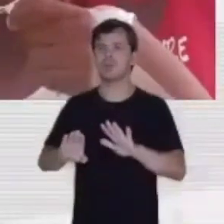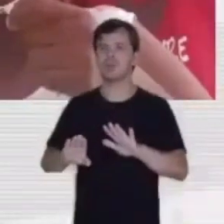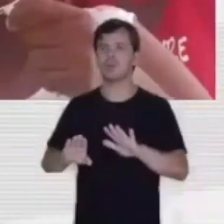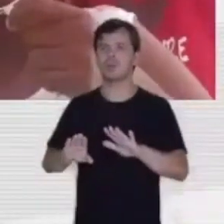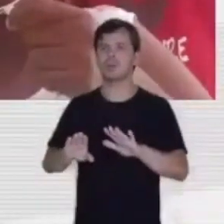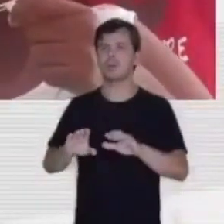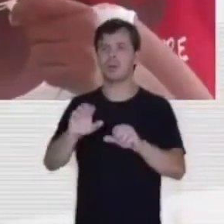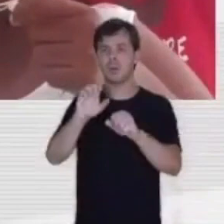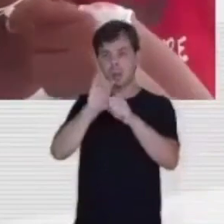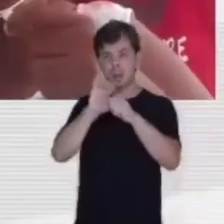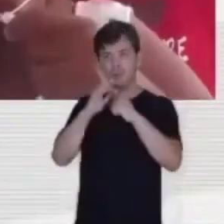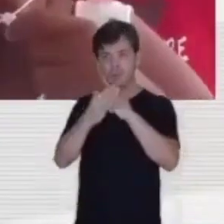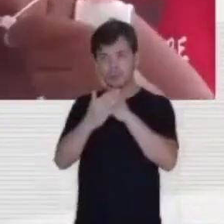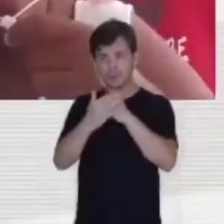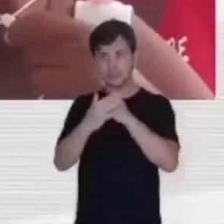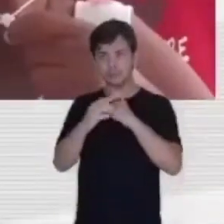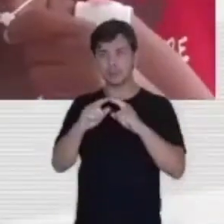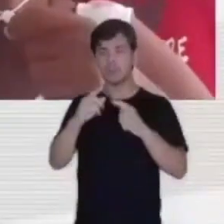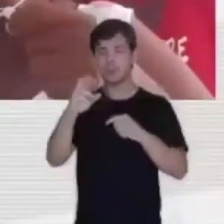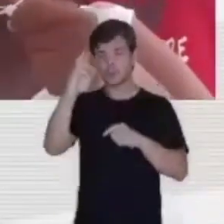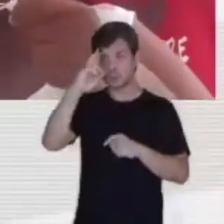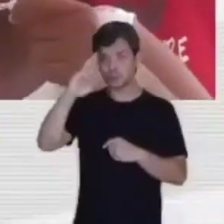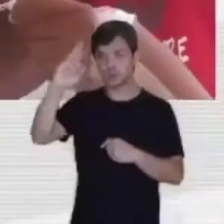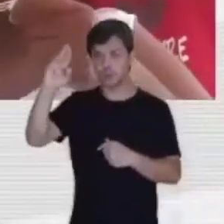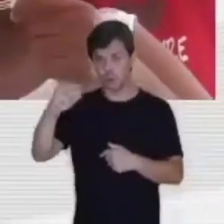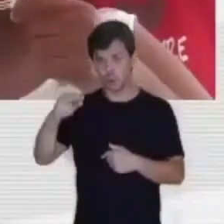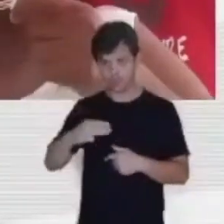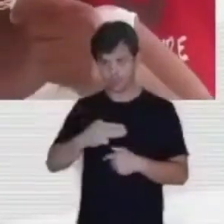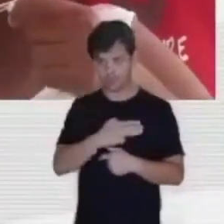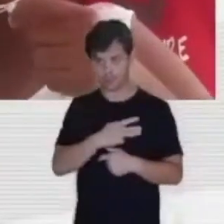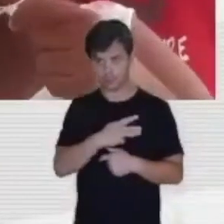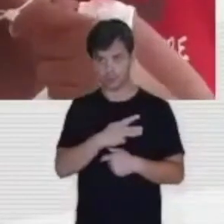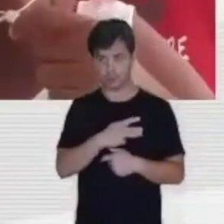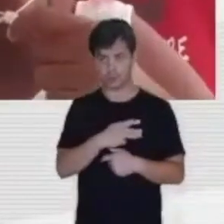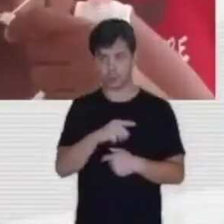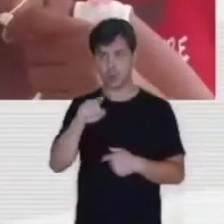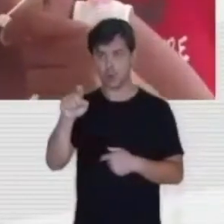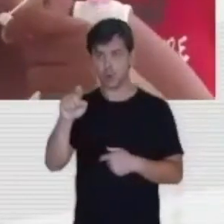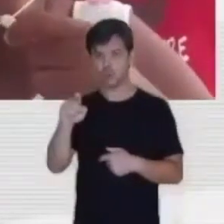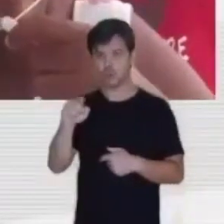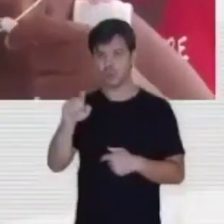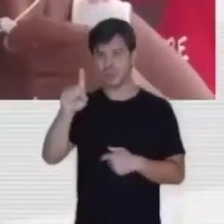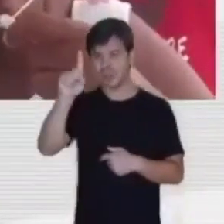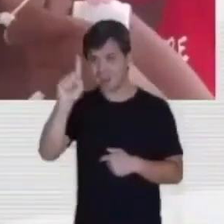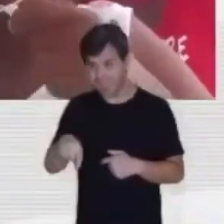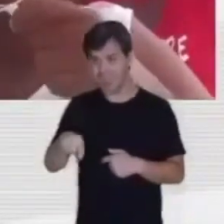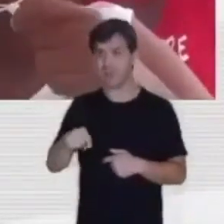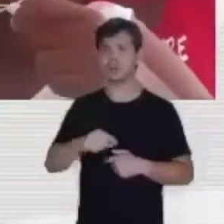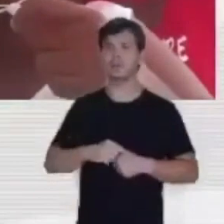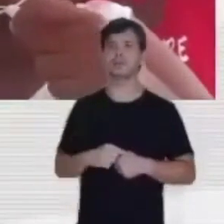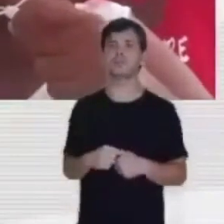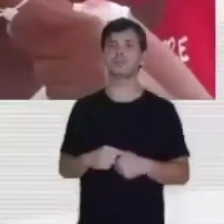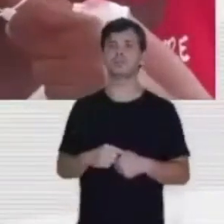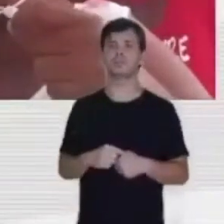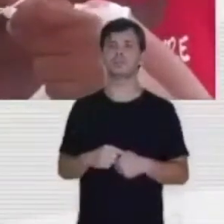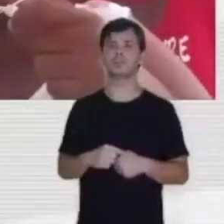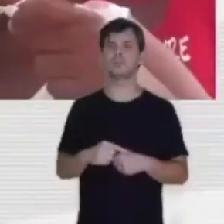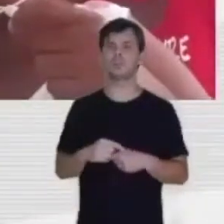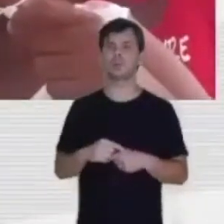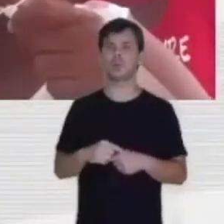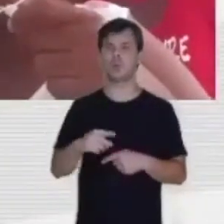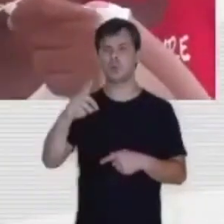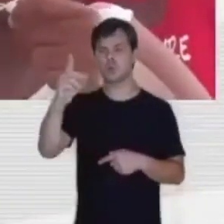aqui na pandemia. Mas o senhor, presidente Lula, o senhor foi e é um